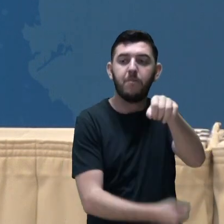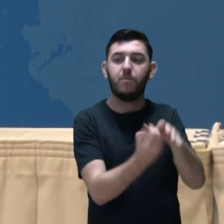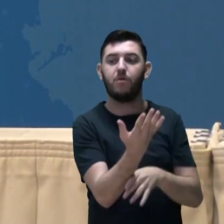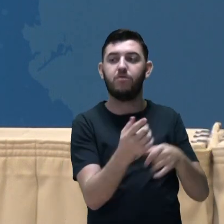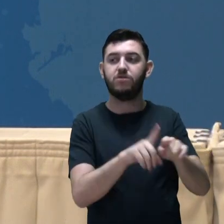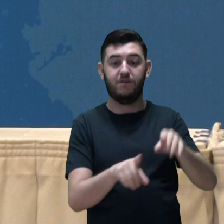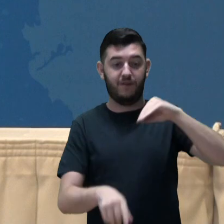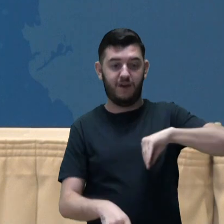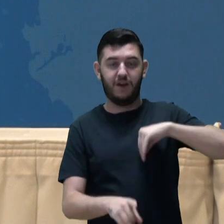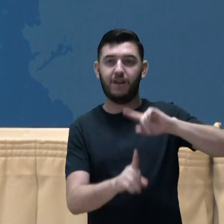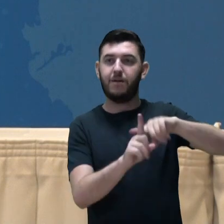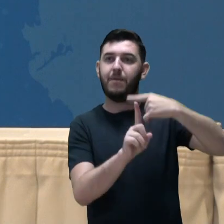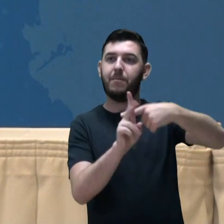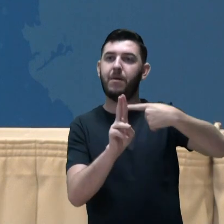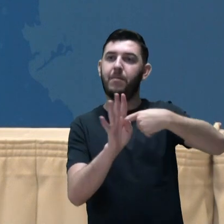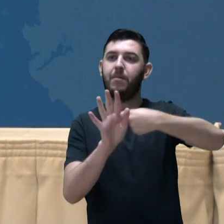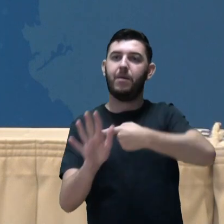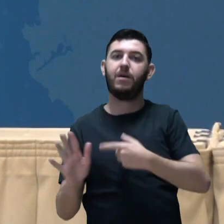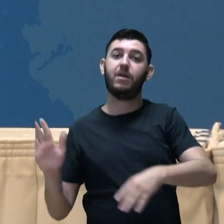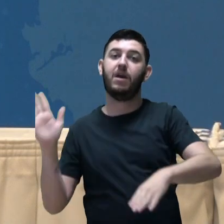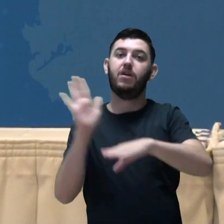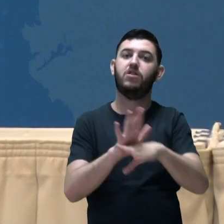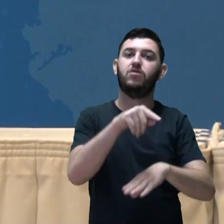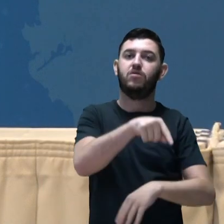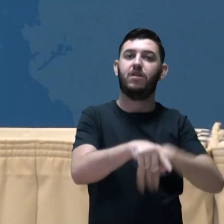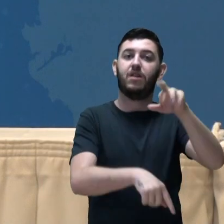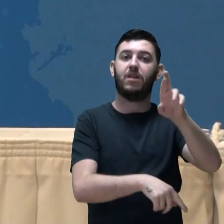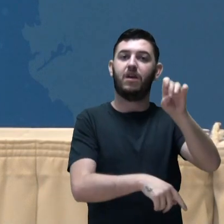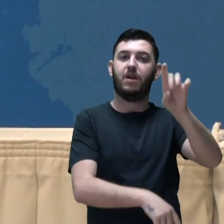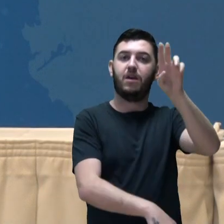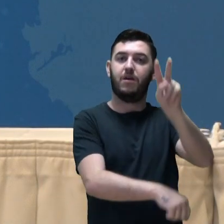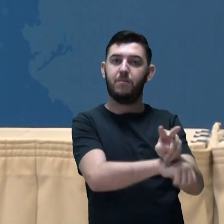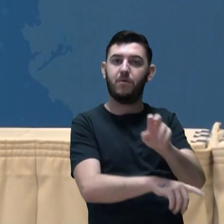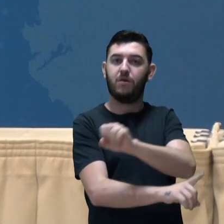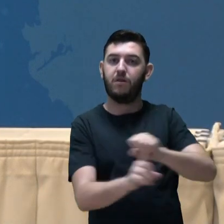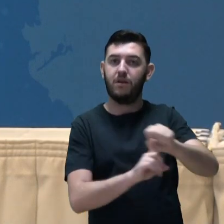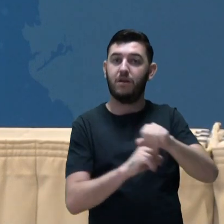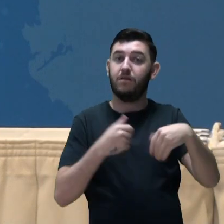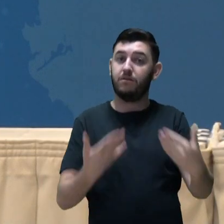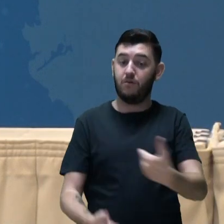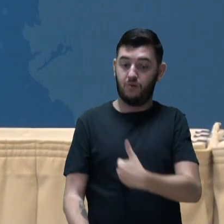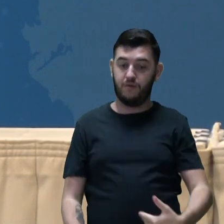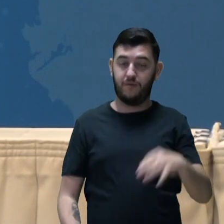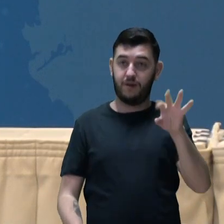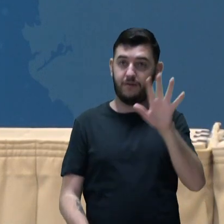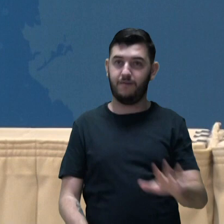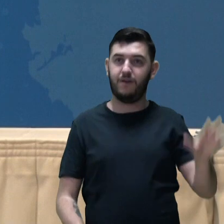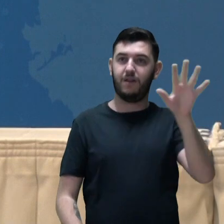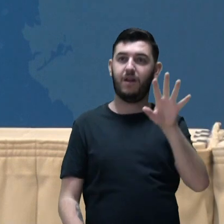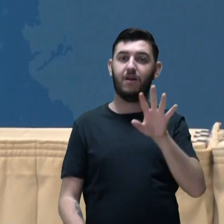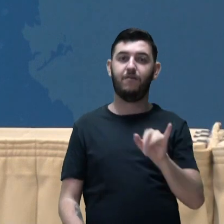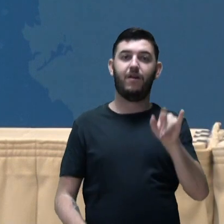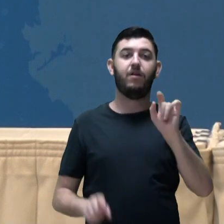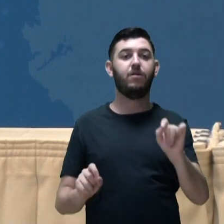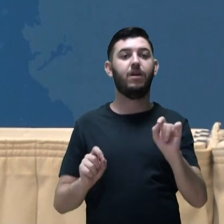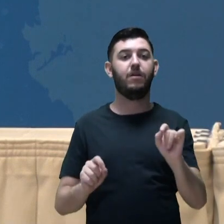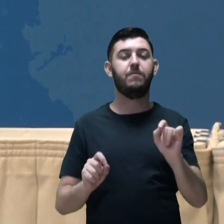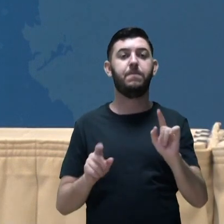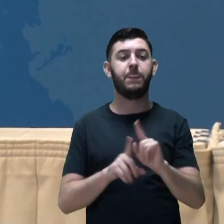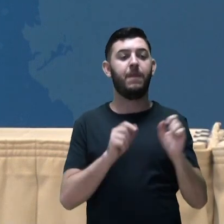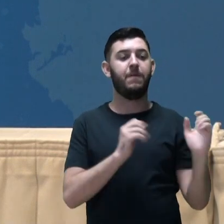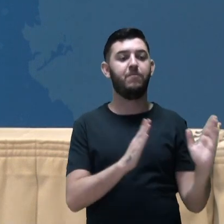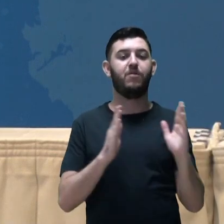assistidas pela rede de proteção social. O governo federal, portanto, conecta duas etapas do